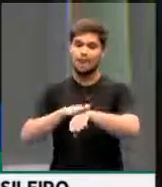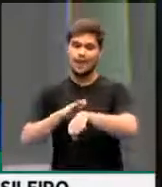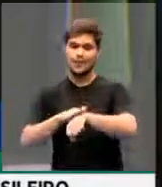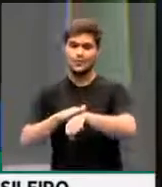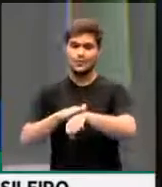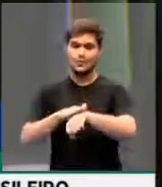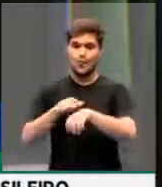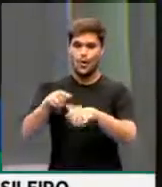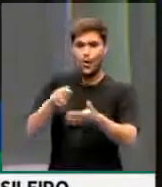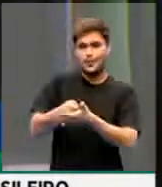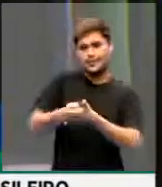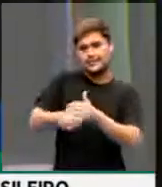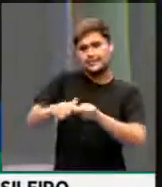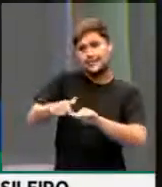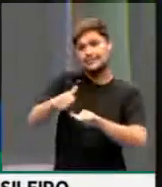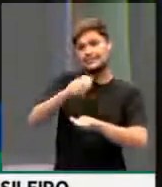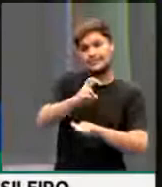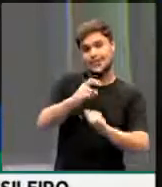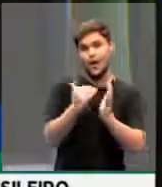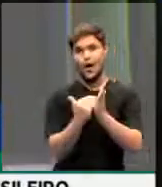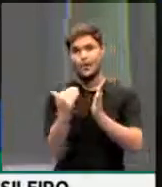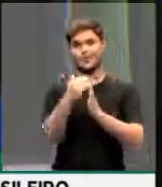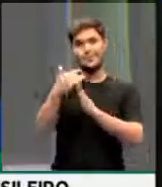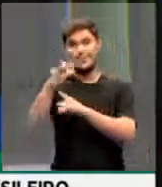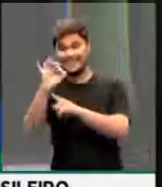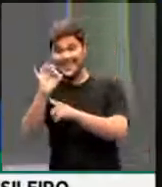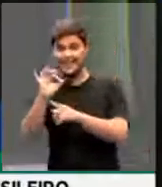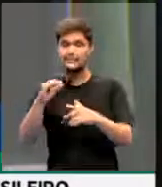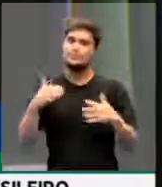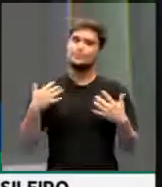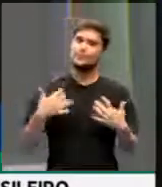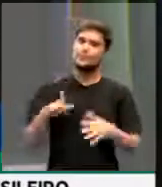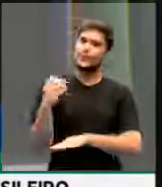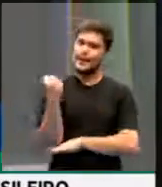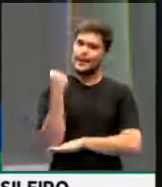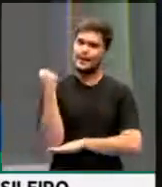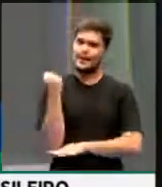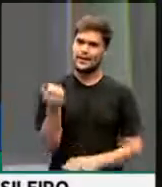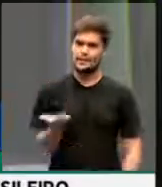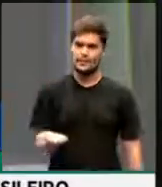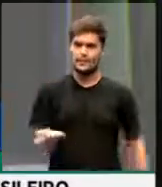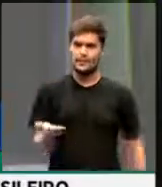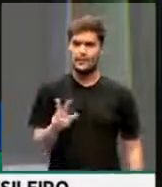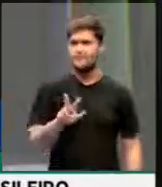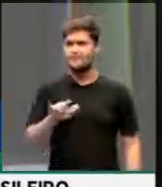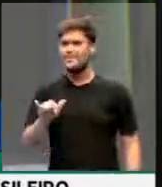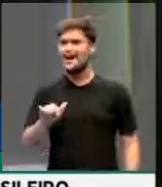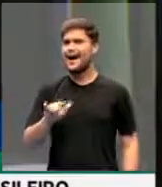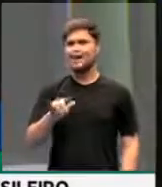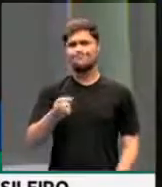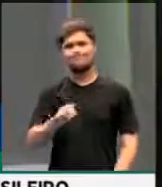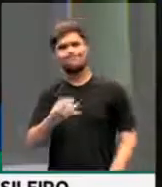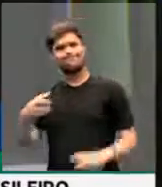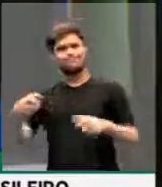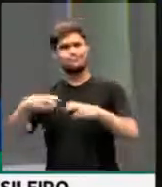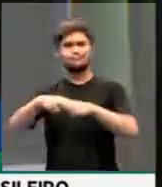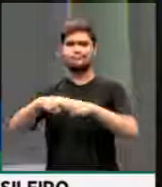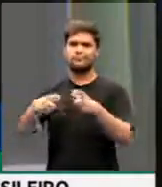exames obrigatórios de 5 para 10 anos é muito grave. Vai morrer mais gente no Brasil.